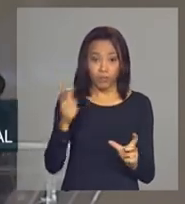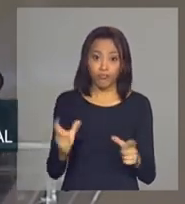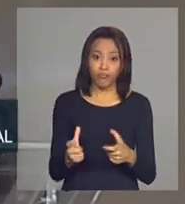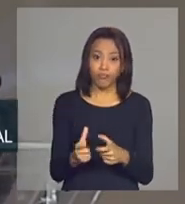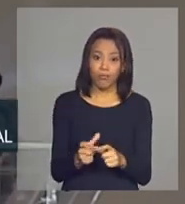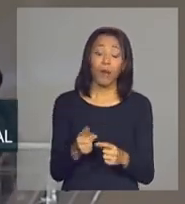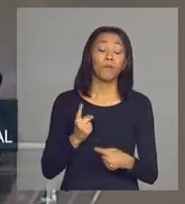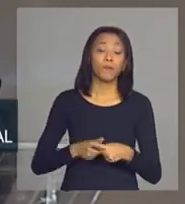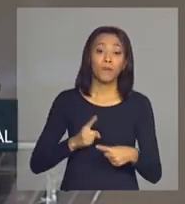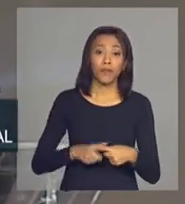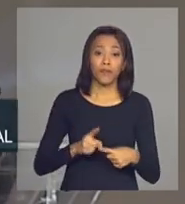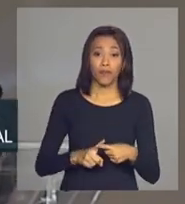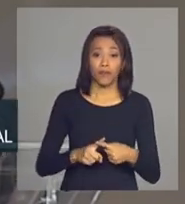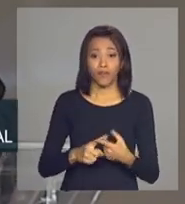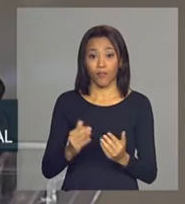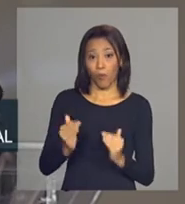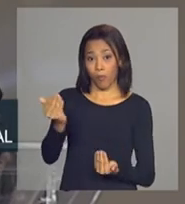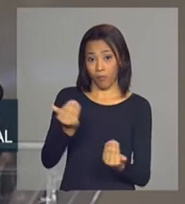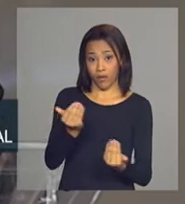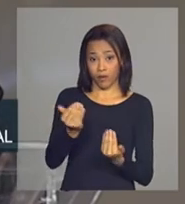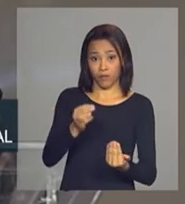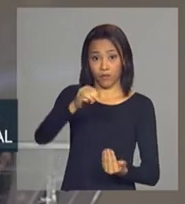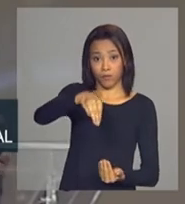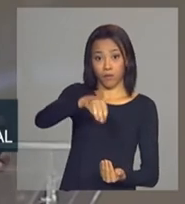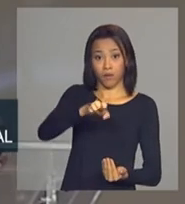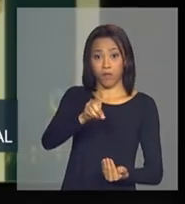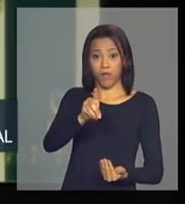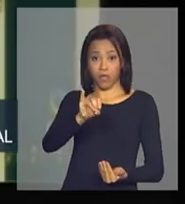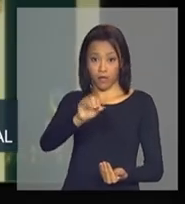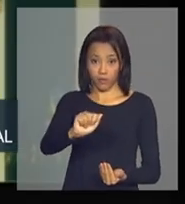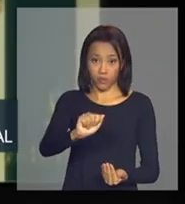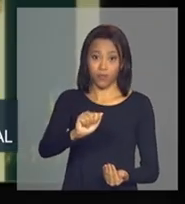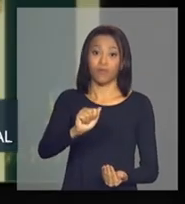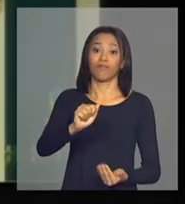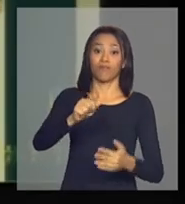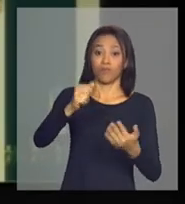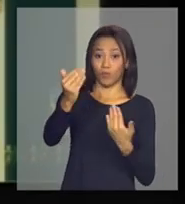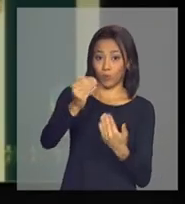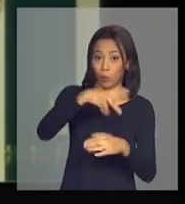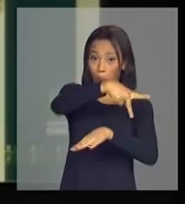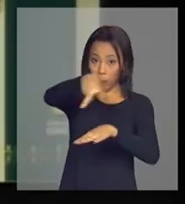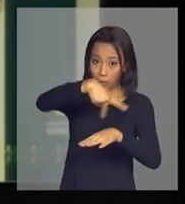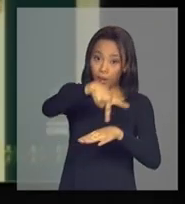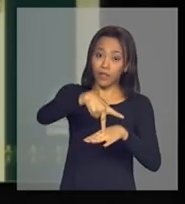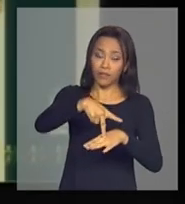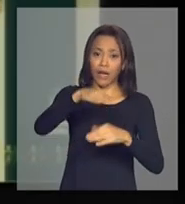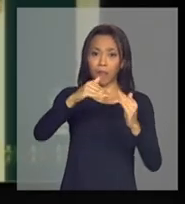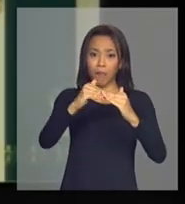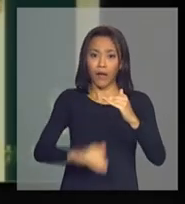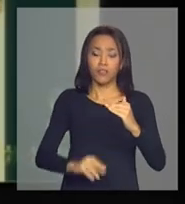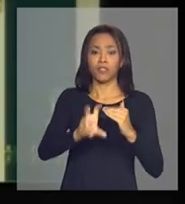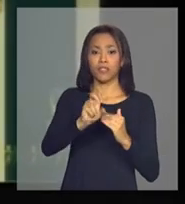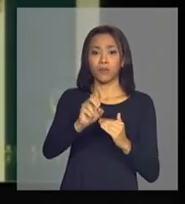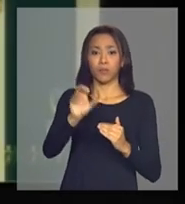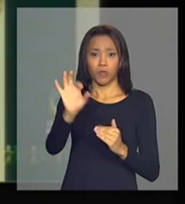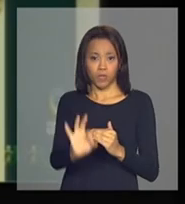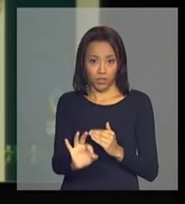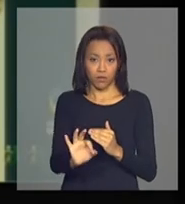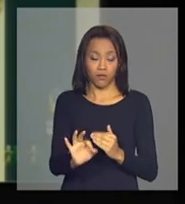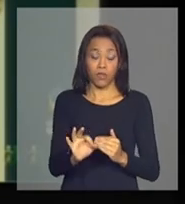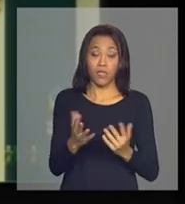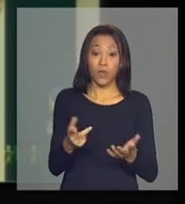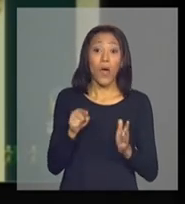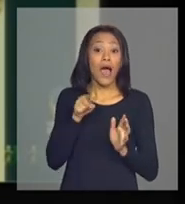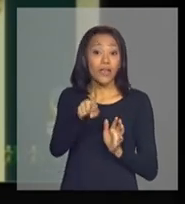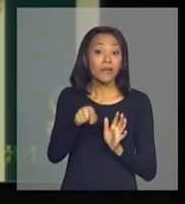centrais, muito abaixo da média do país, abaixo de 50% da média do país, ali